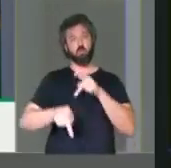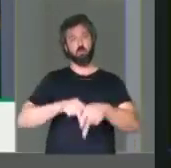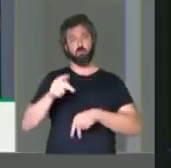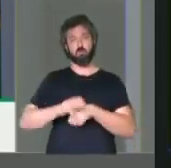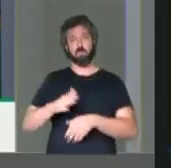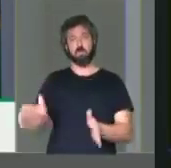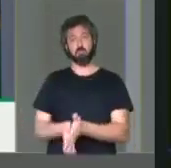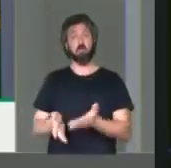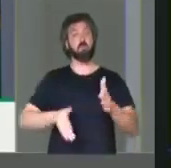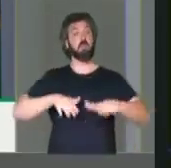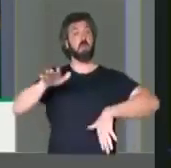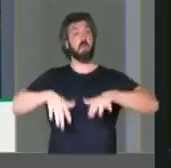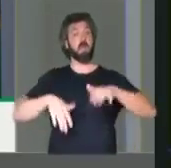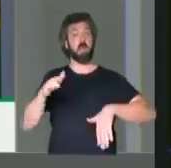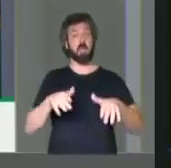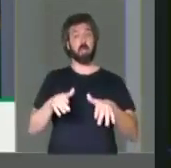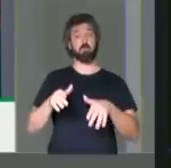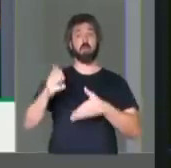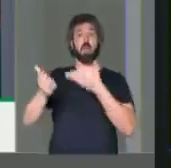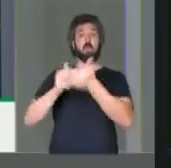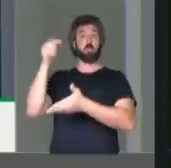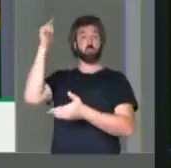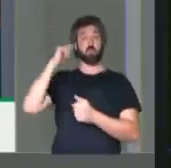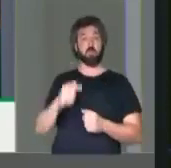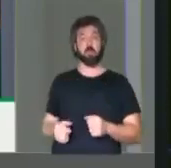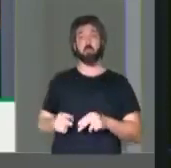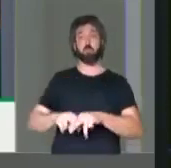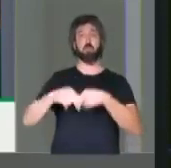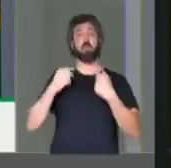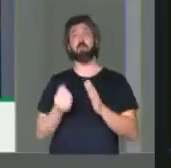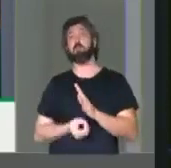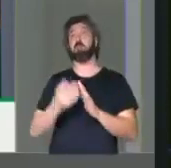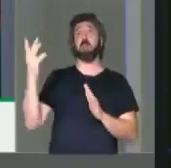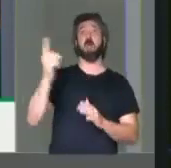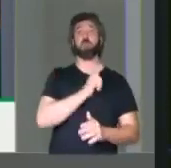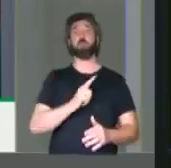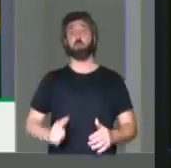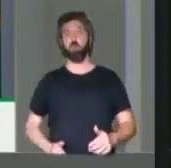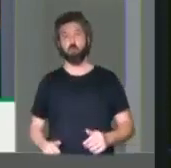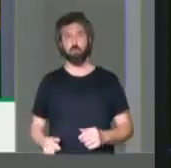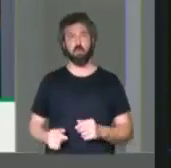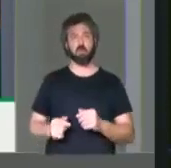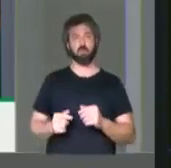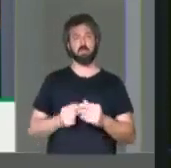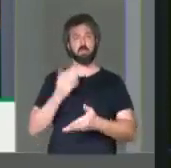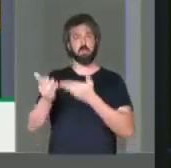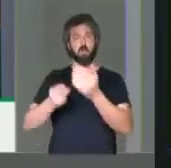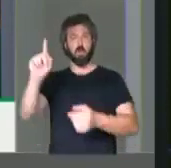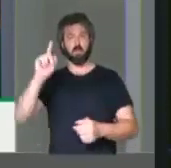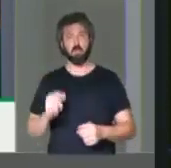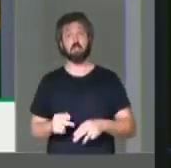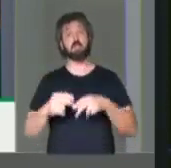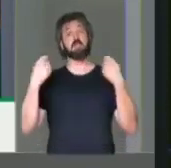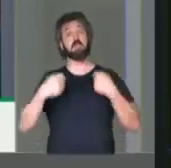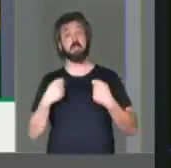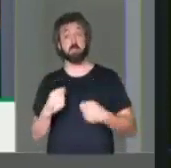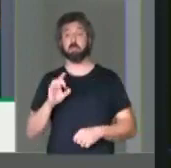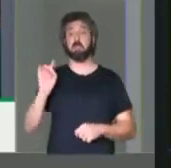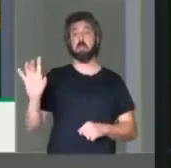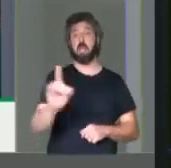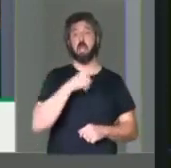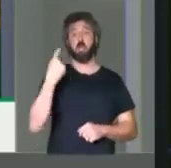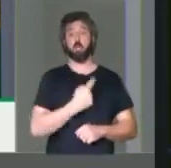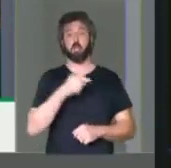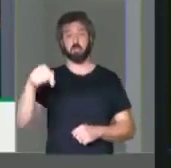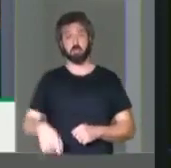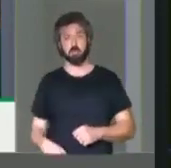pobre, muitas vezes desatendida. Por muitos governos, desatendida. E que precisa de cada um